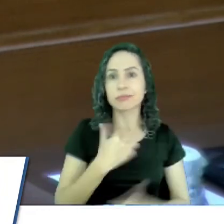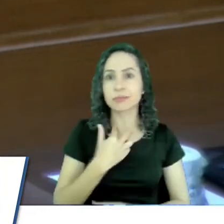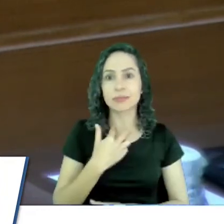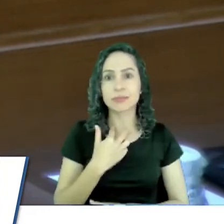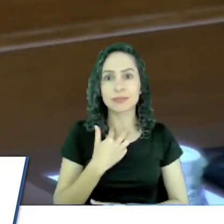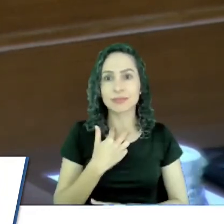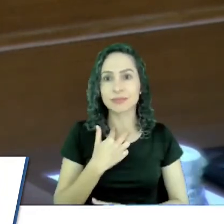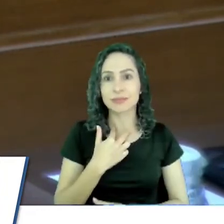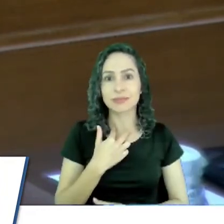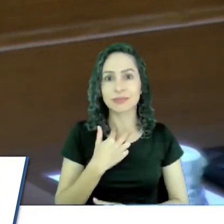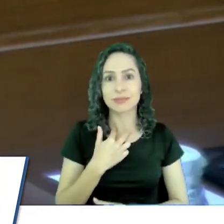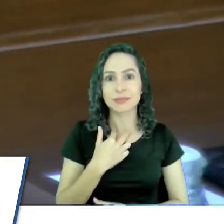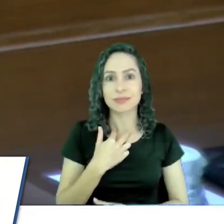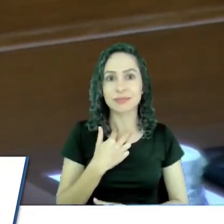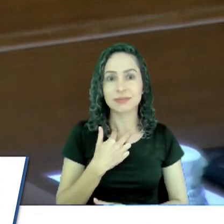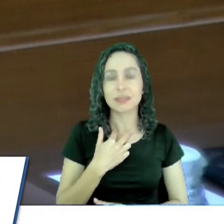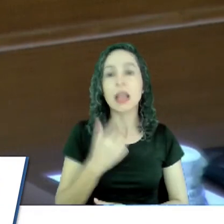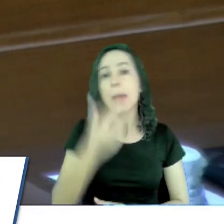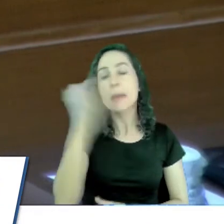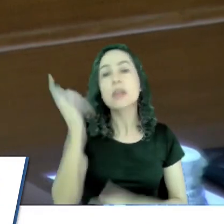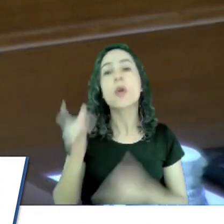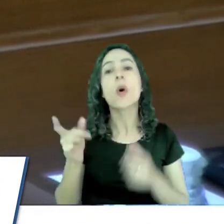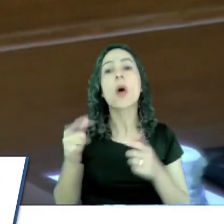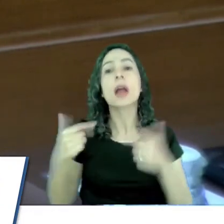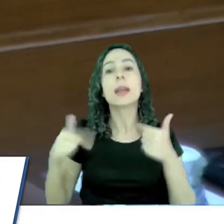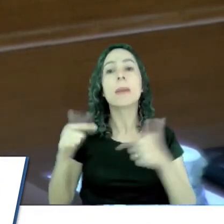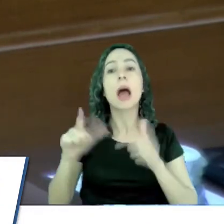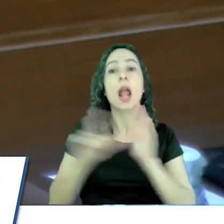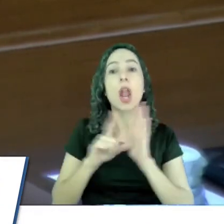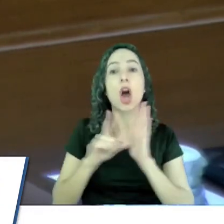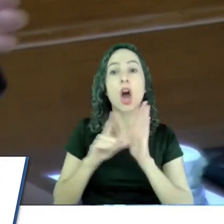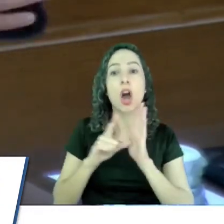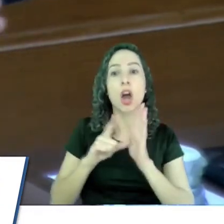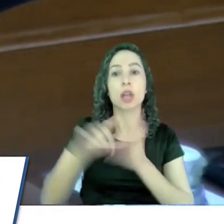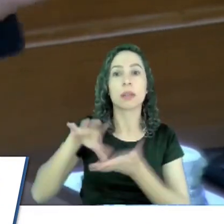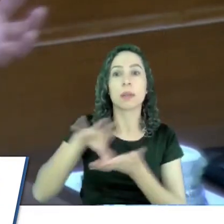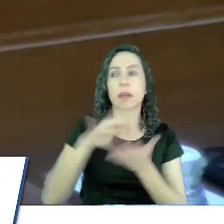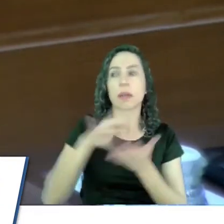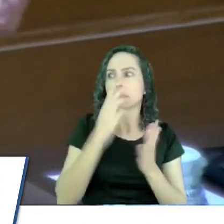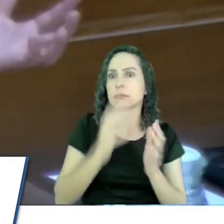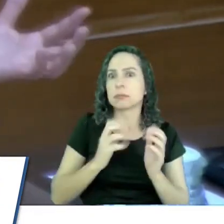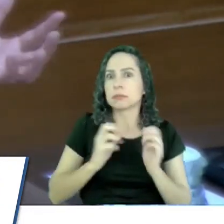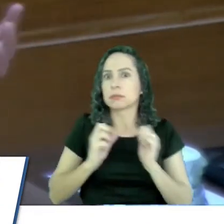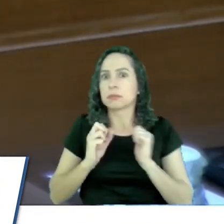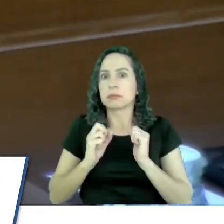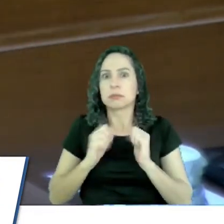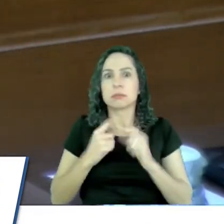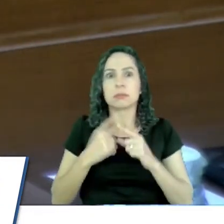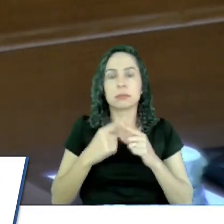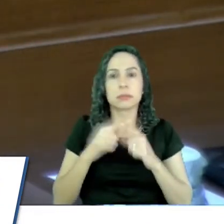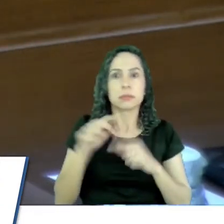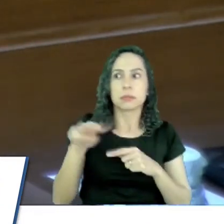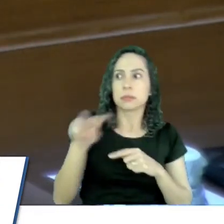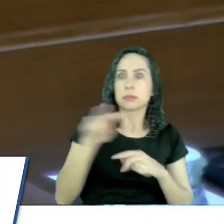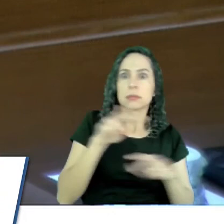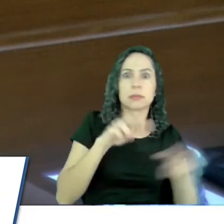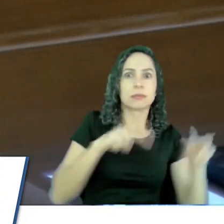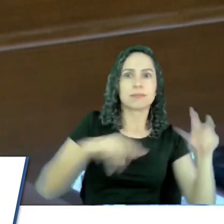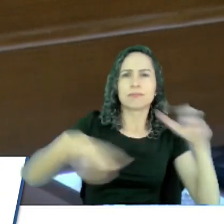os lojistas da praça estão acuados. Por quê? Porque aquilo ali virou uma situação,